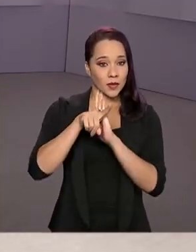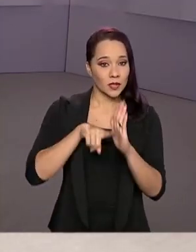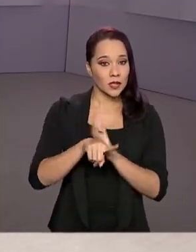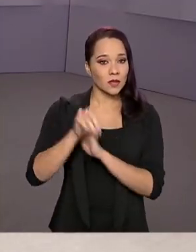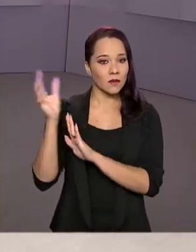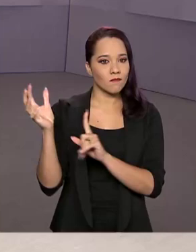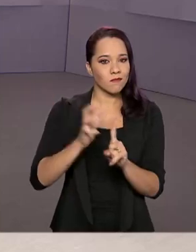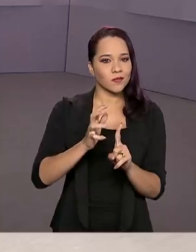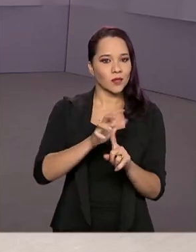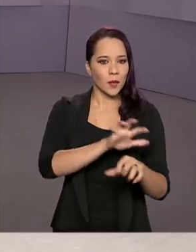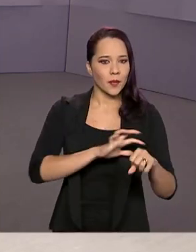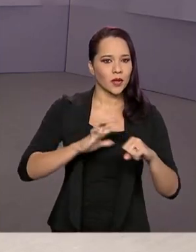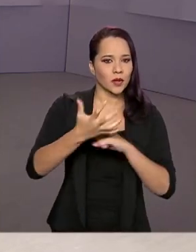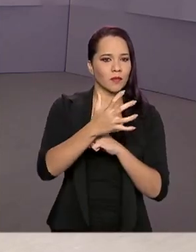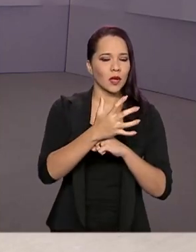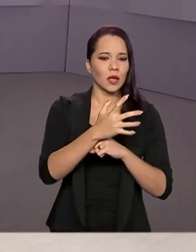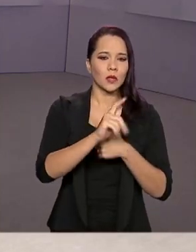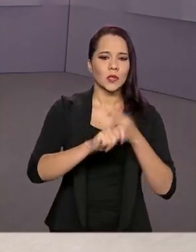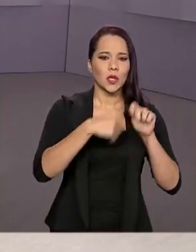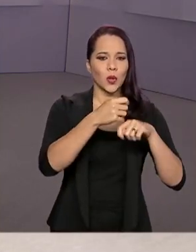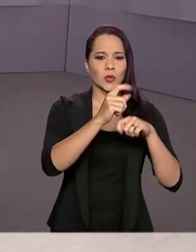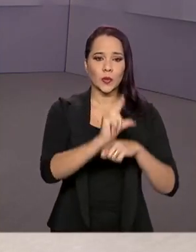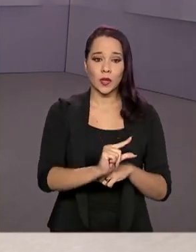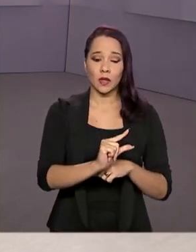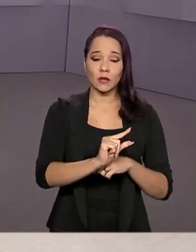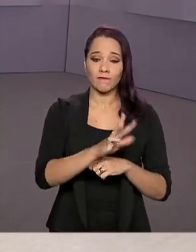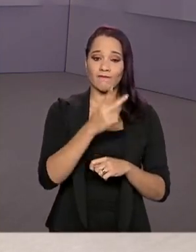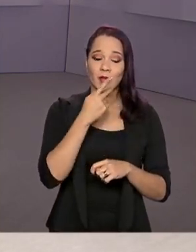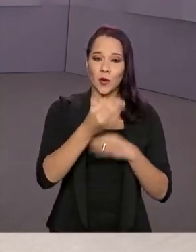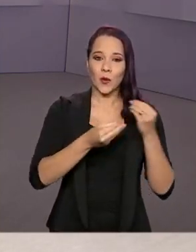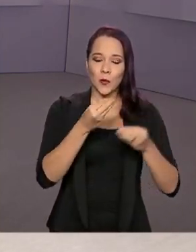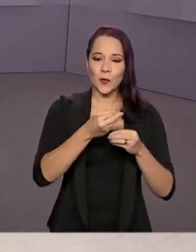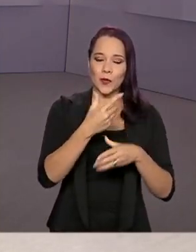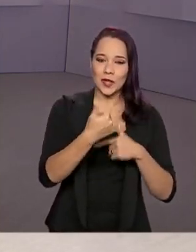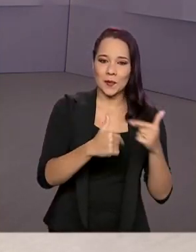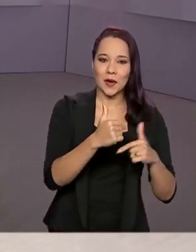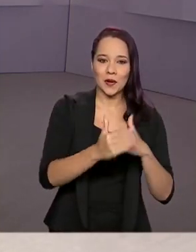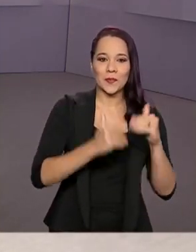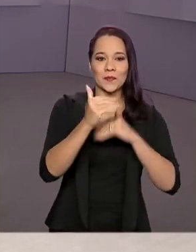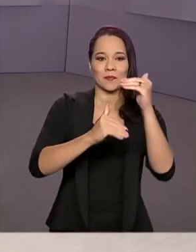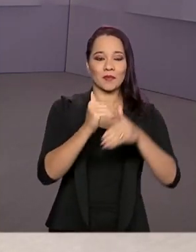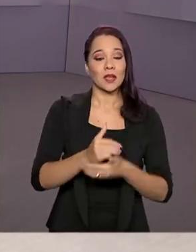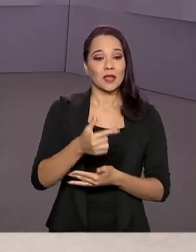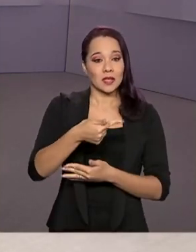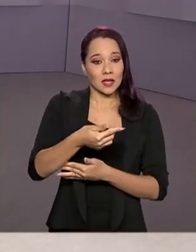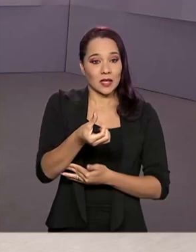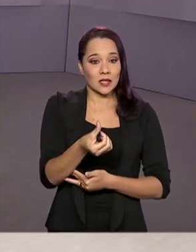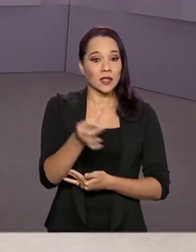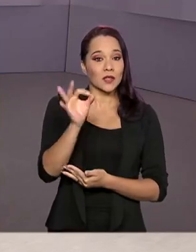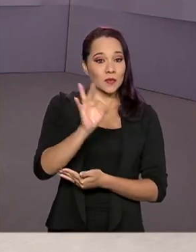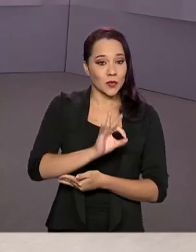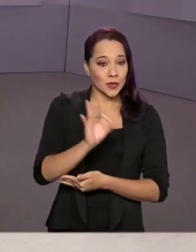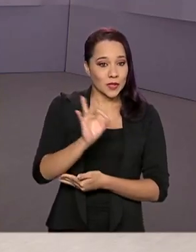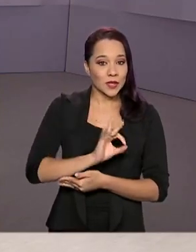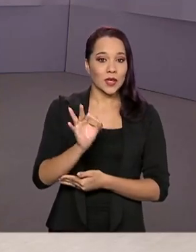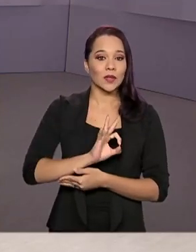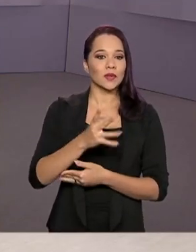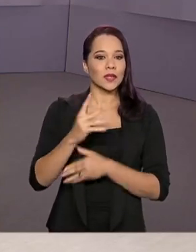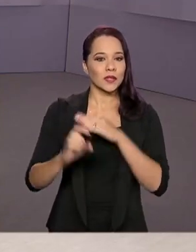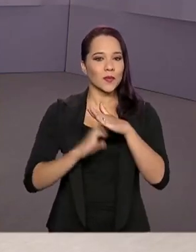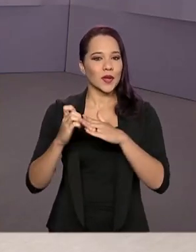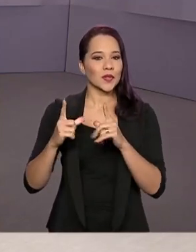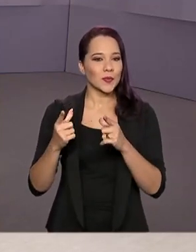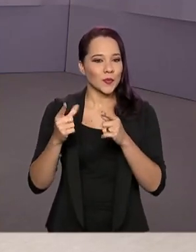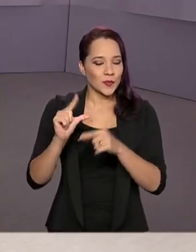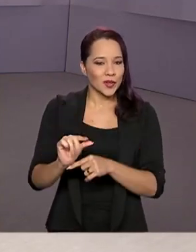impacto da pandemia nos pequenos negócios, confirma a retomada do emprego. 76% das micro e pequenas empresas